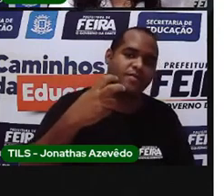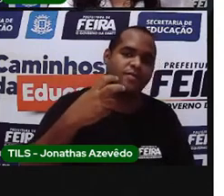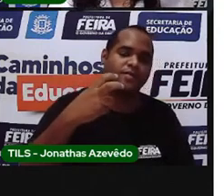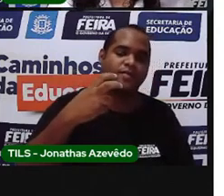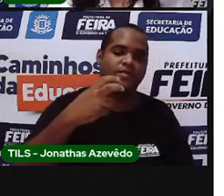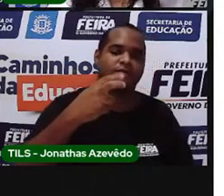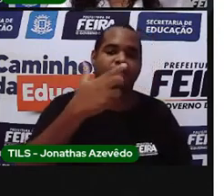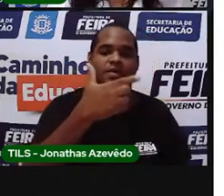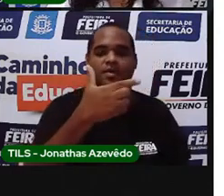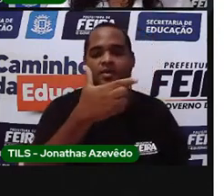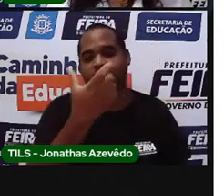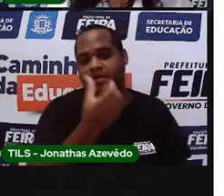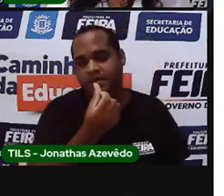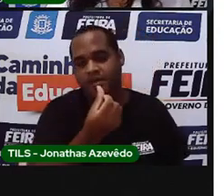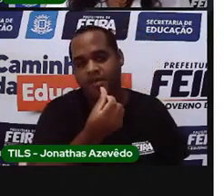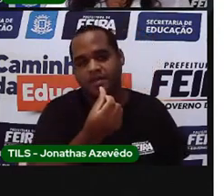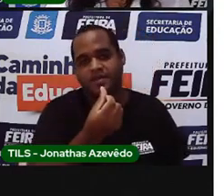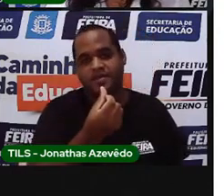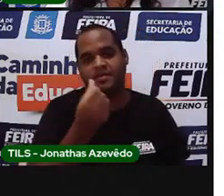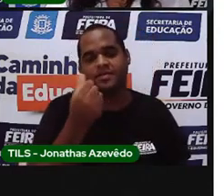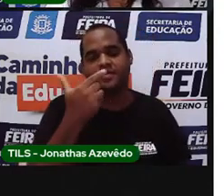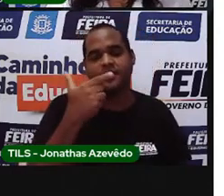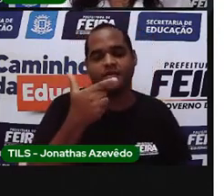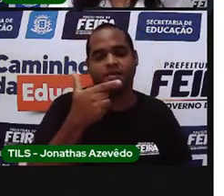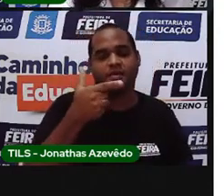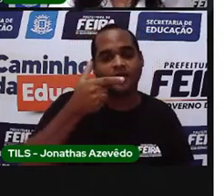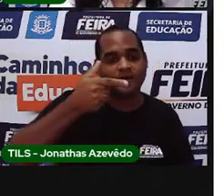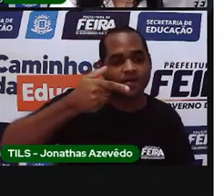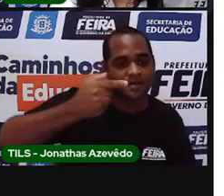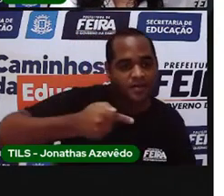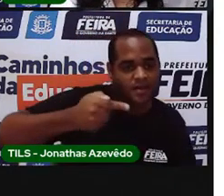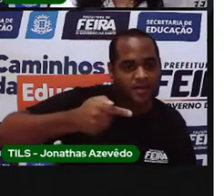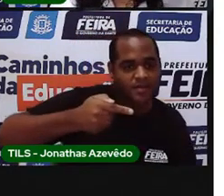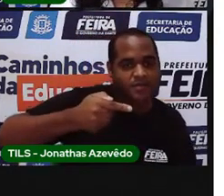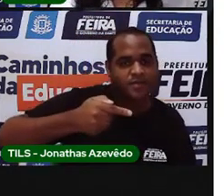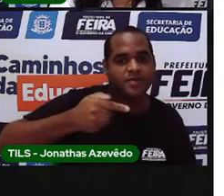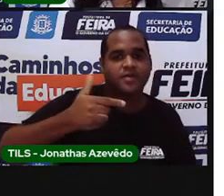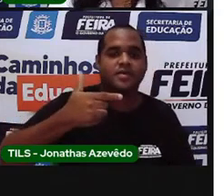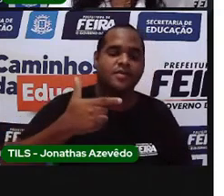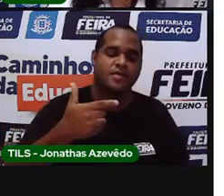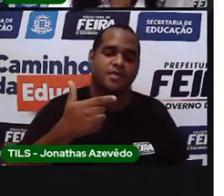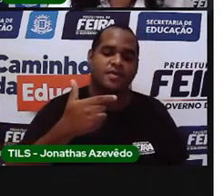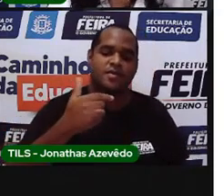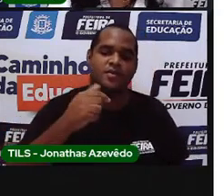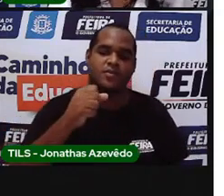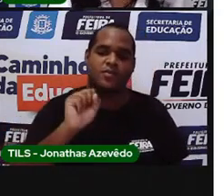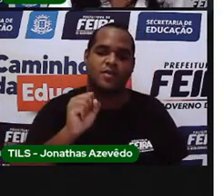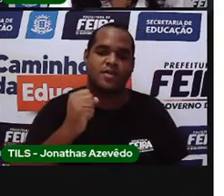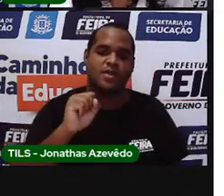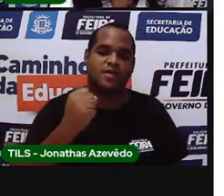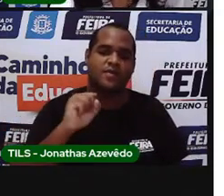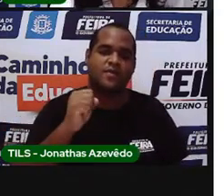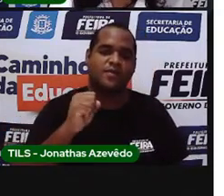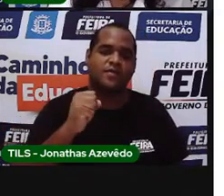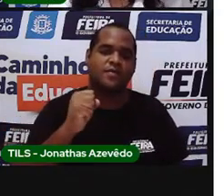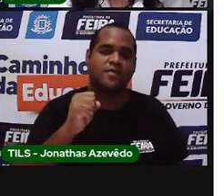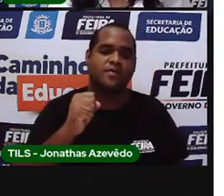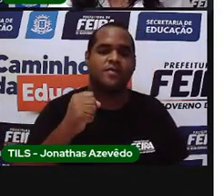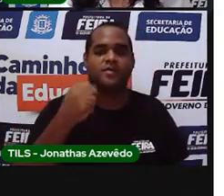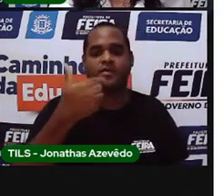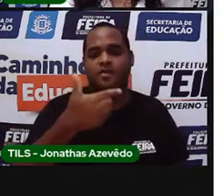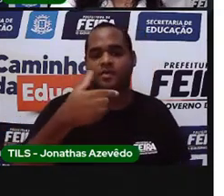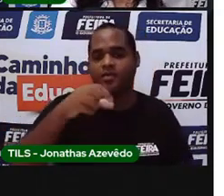quinto, vigésimo sexto, vigésimo sétimo, vigésimo oitavo,